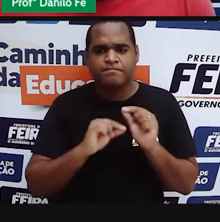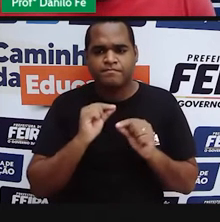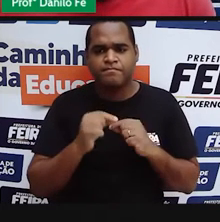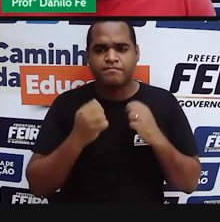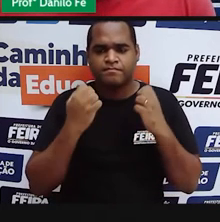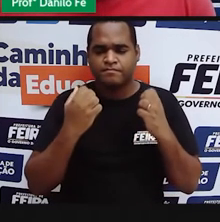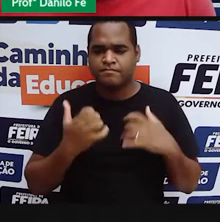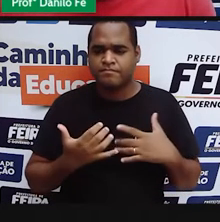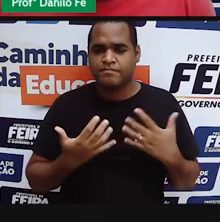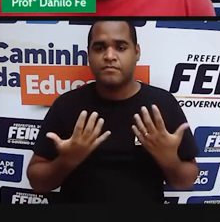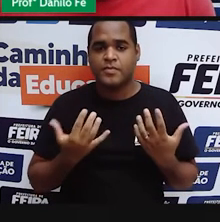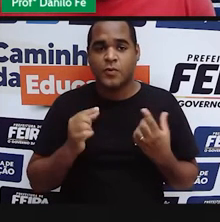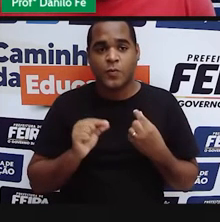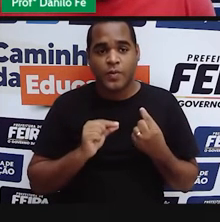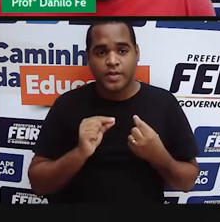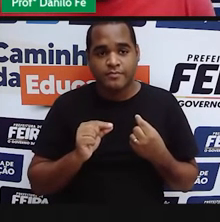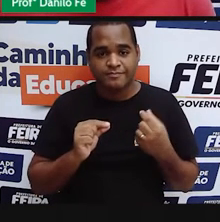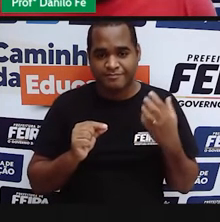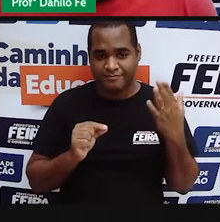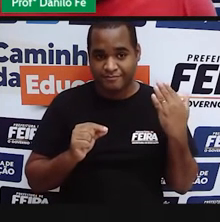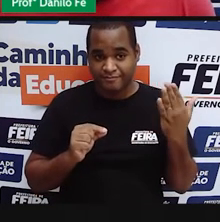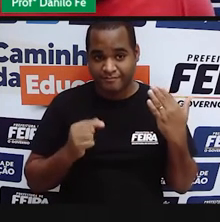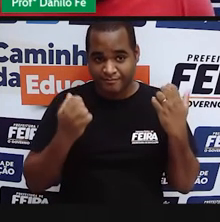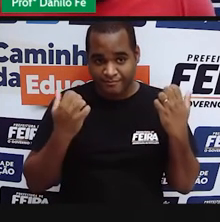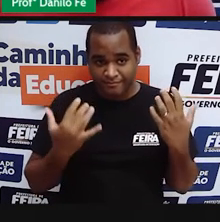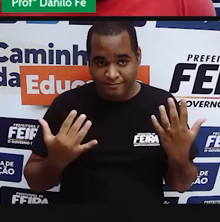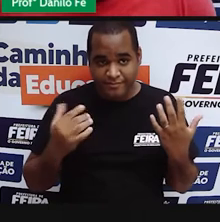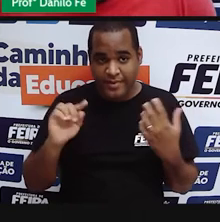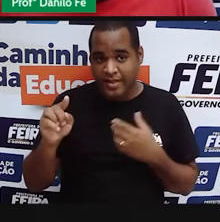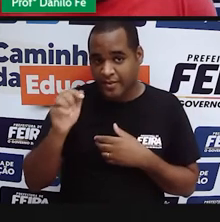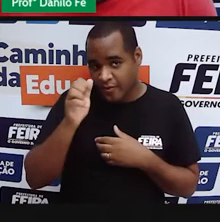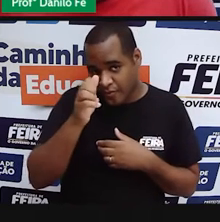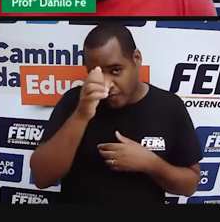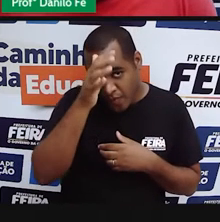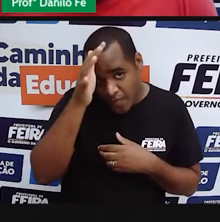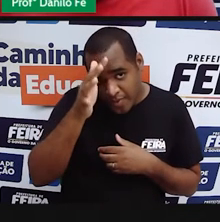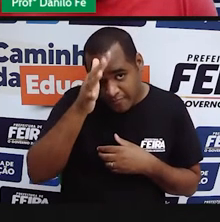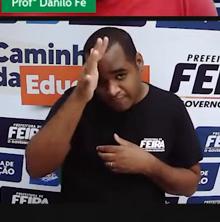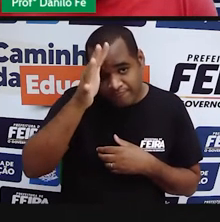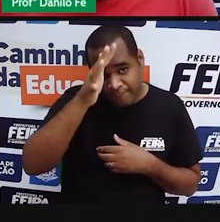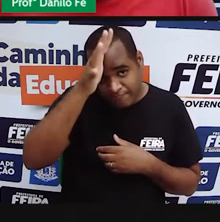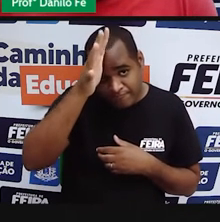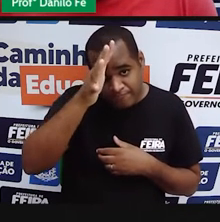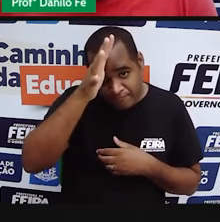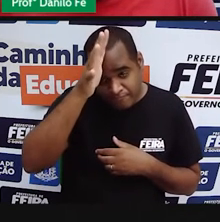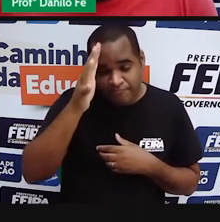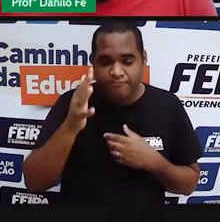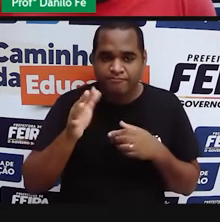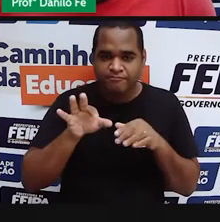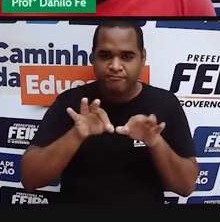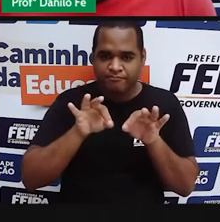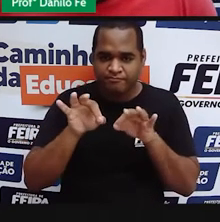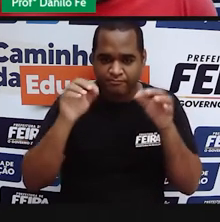após o fim do Império Romano, houve na Europa um período